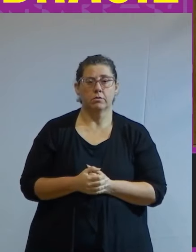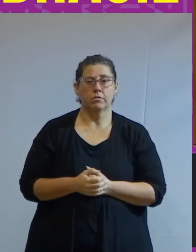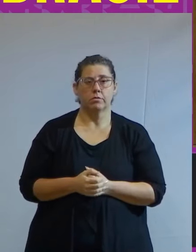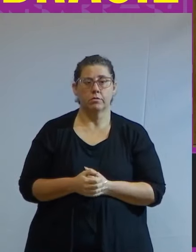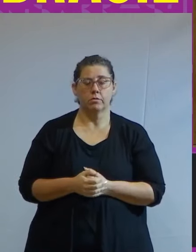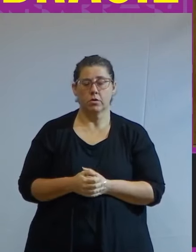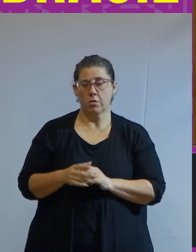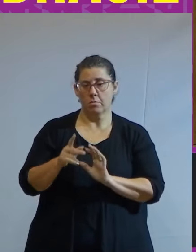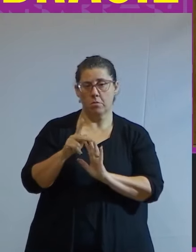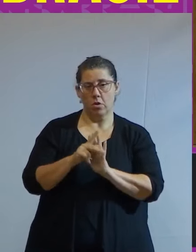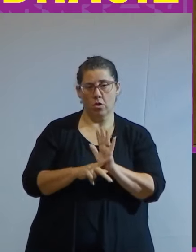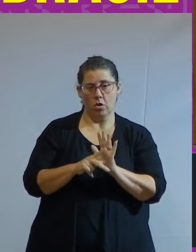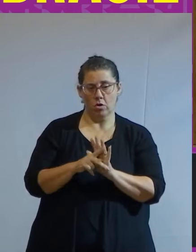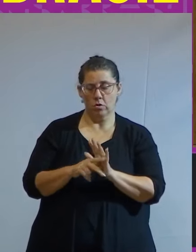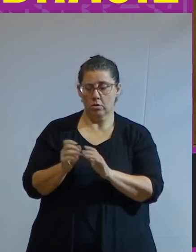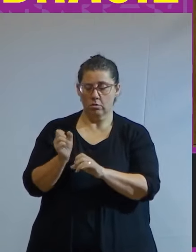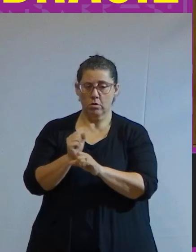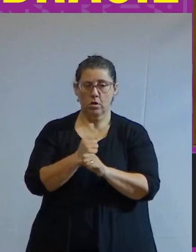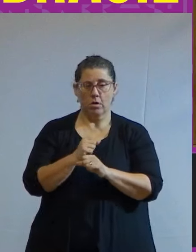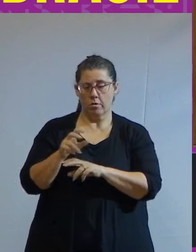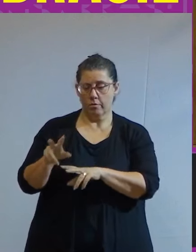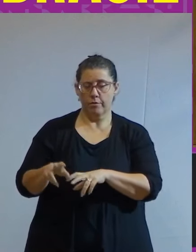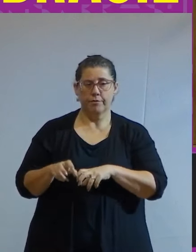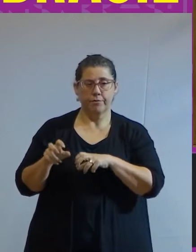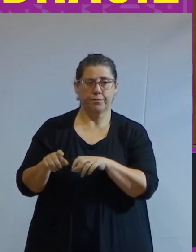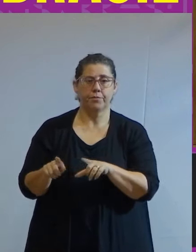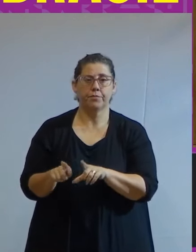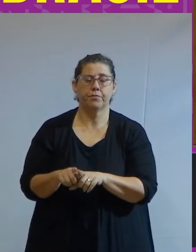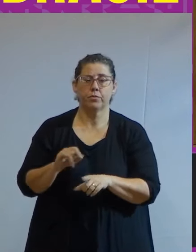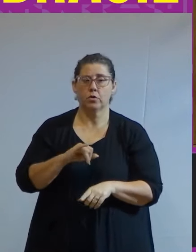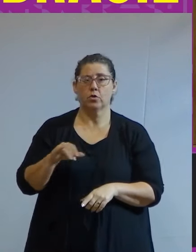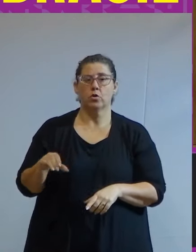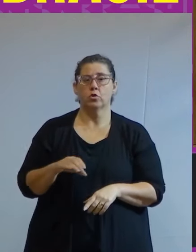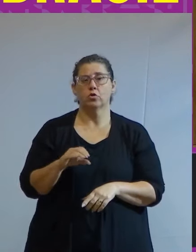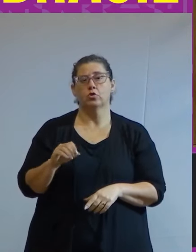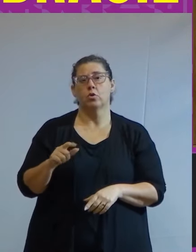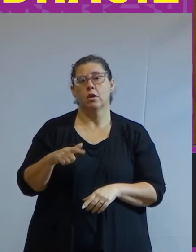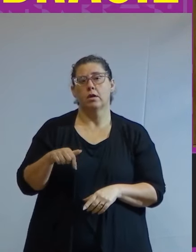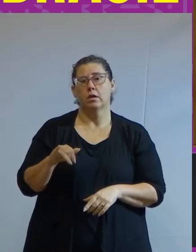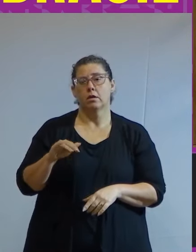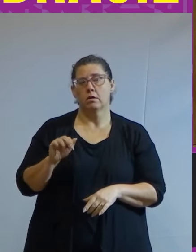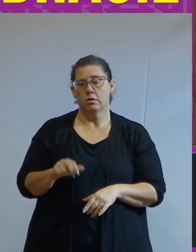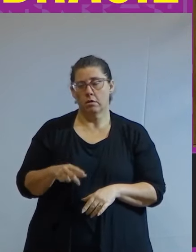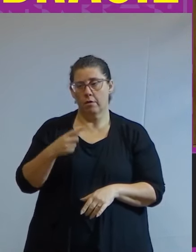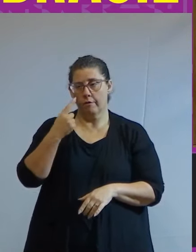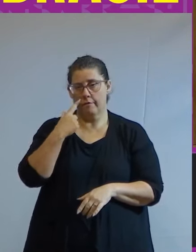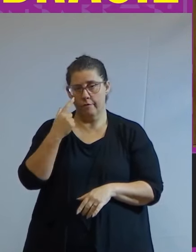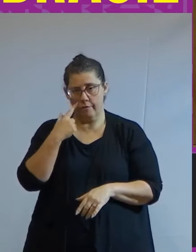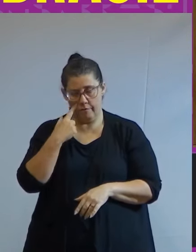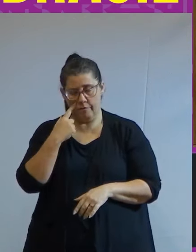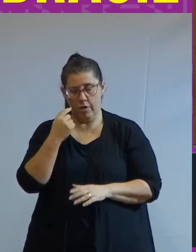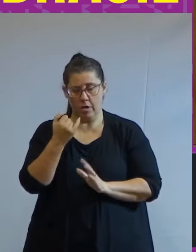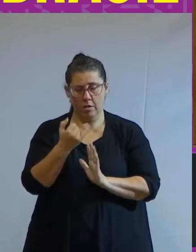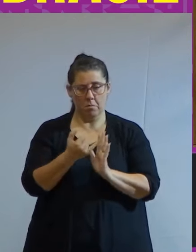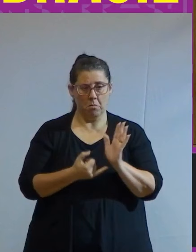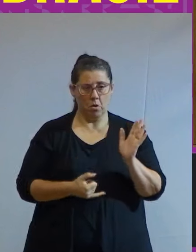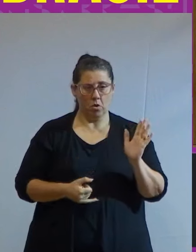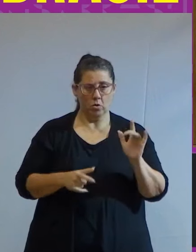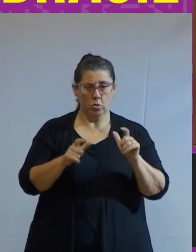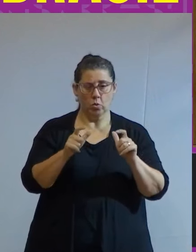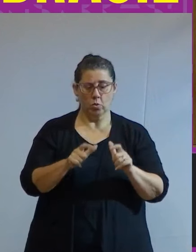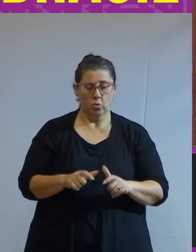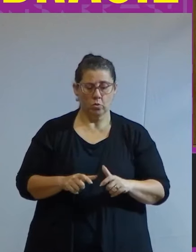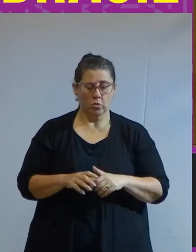os projetos de reforma agrária de André Rebouças e Joaquim Nabuco prevendo inclusive impostos territoriais